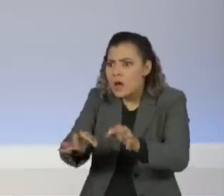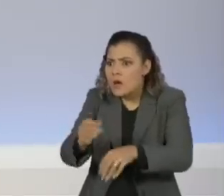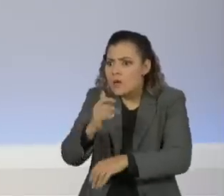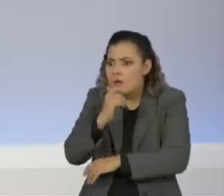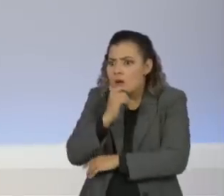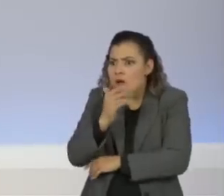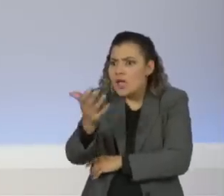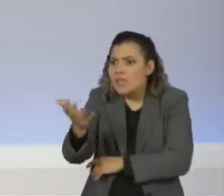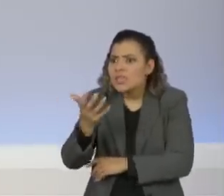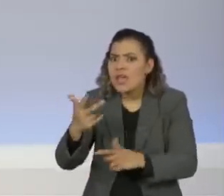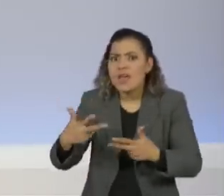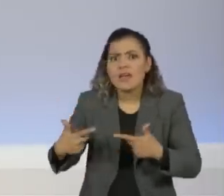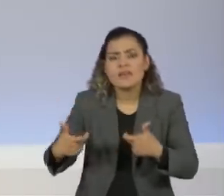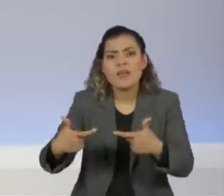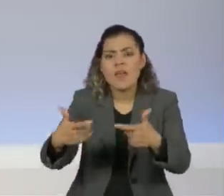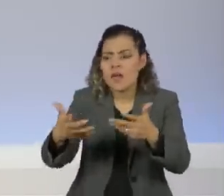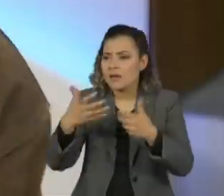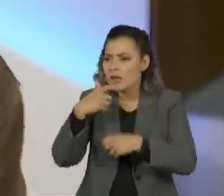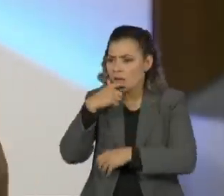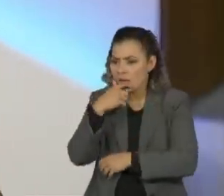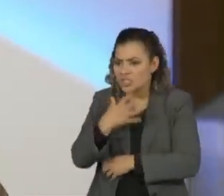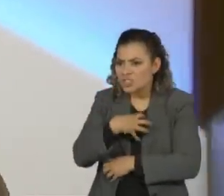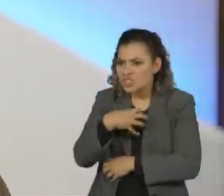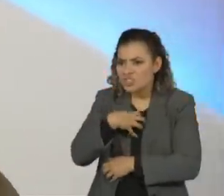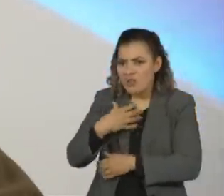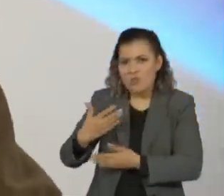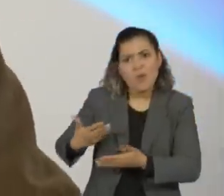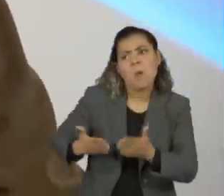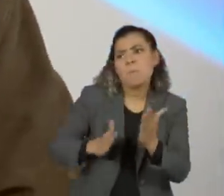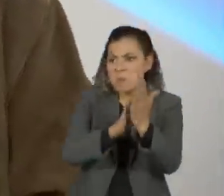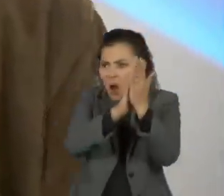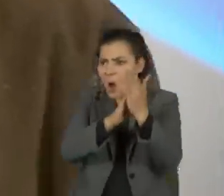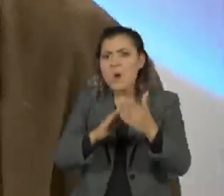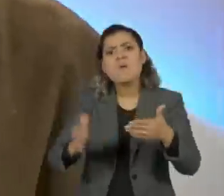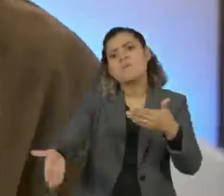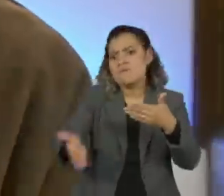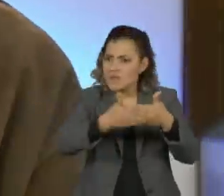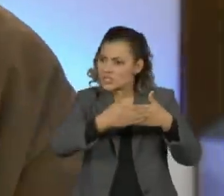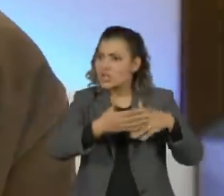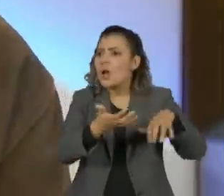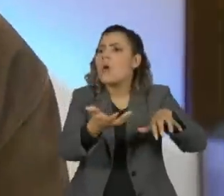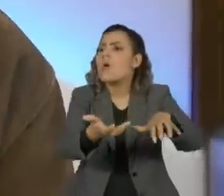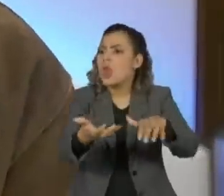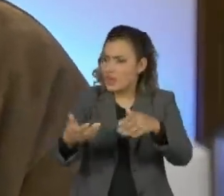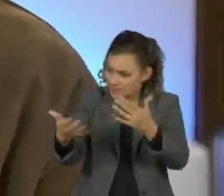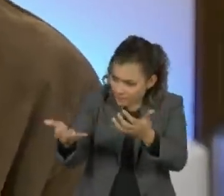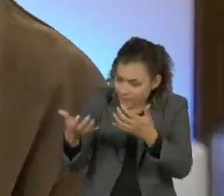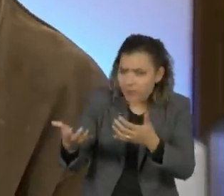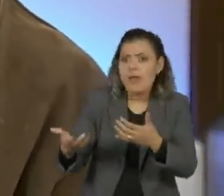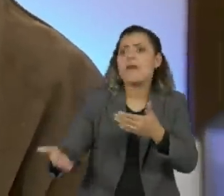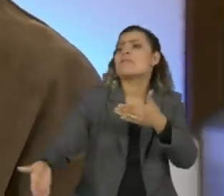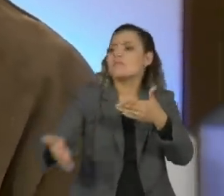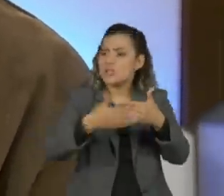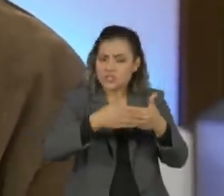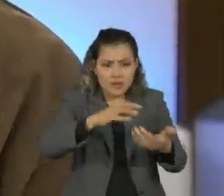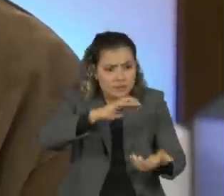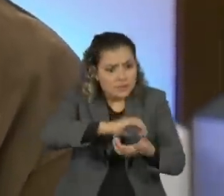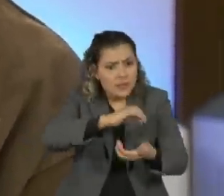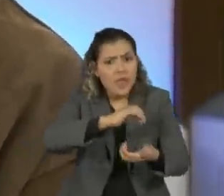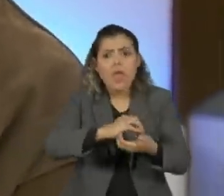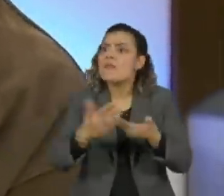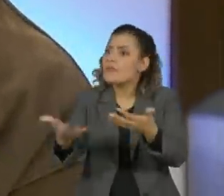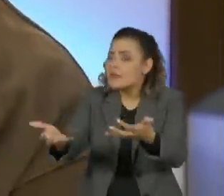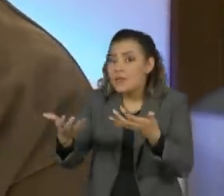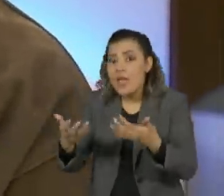querem uma guerra cultural, eles querem fechar o Congresso, eles querem fechar o STF, eles querem